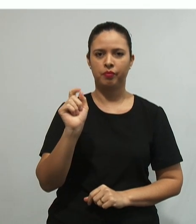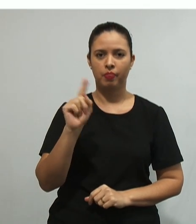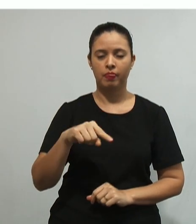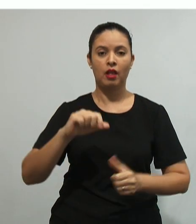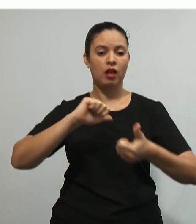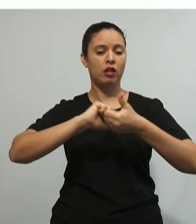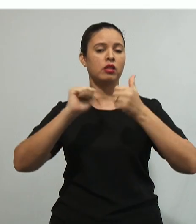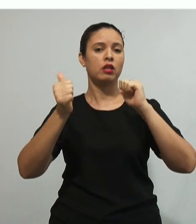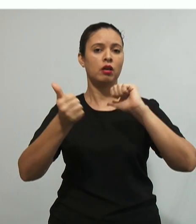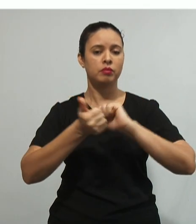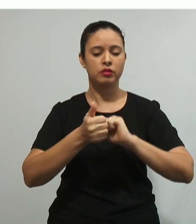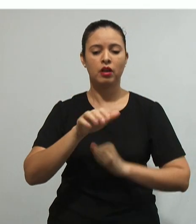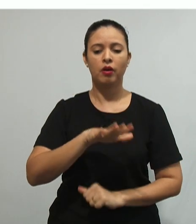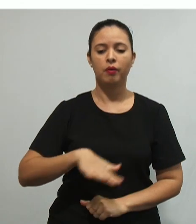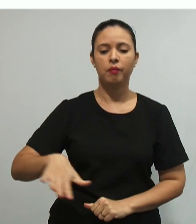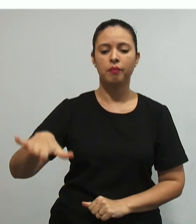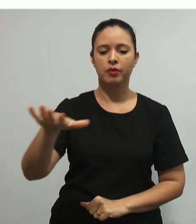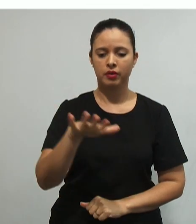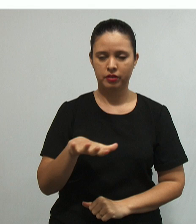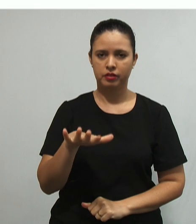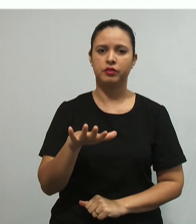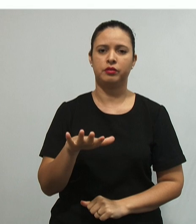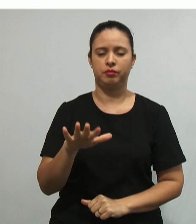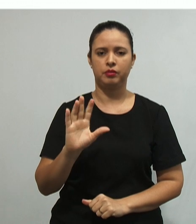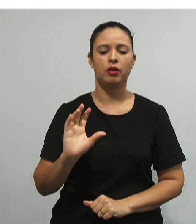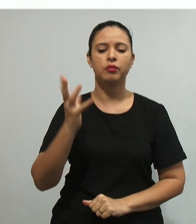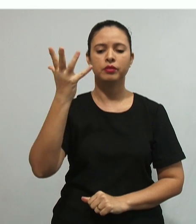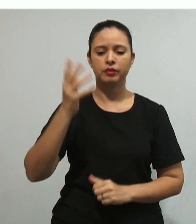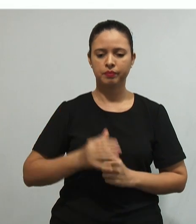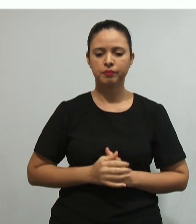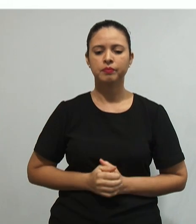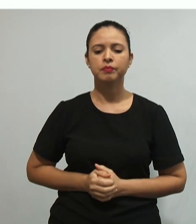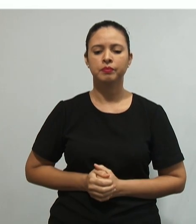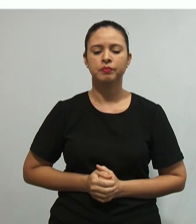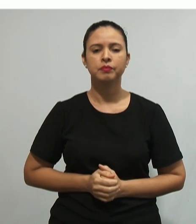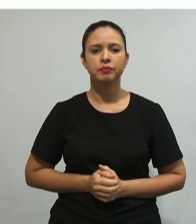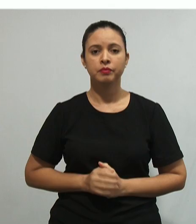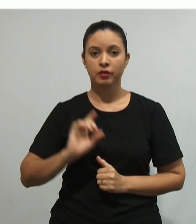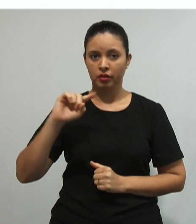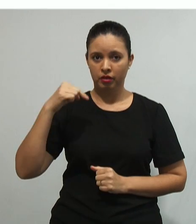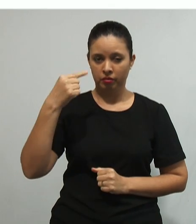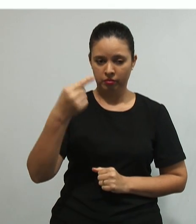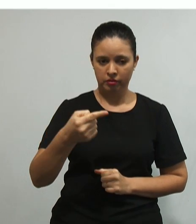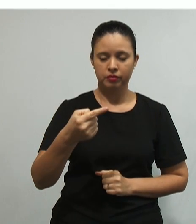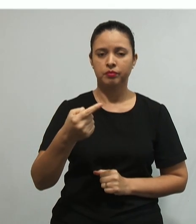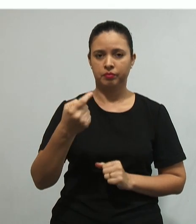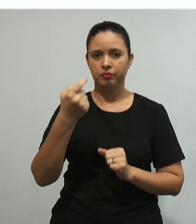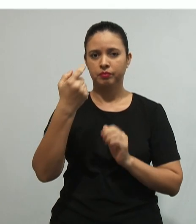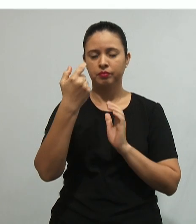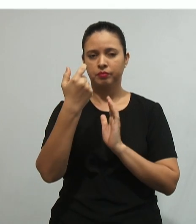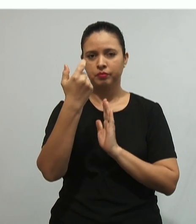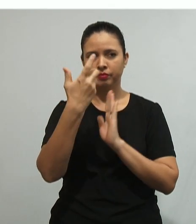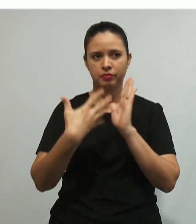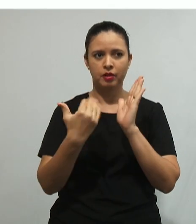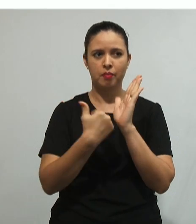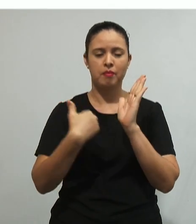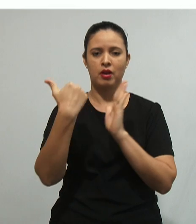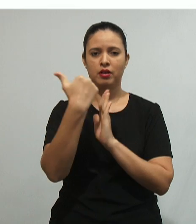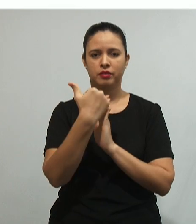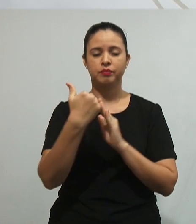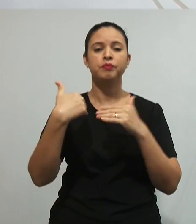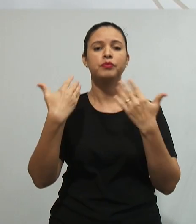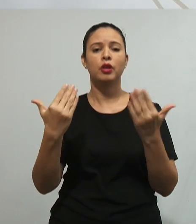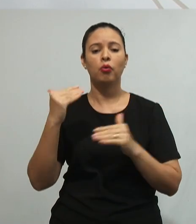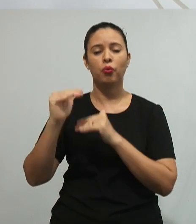adaptação ao meio ou às situações. Nós vamos falar dessa equilibração mais adiante. Então, para o